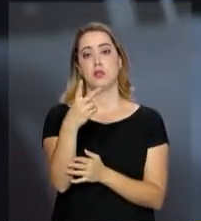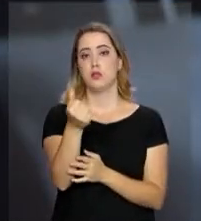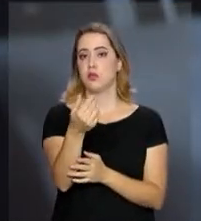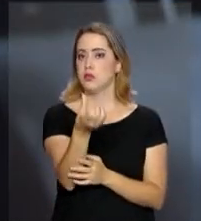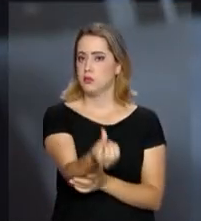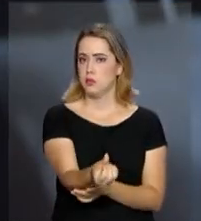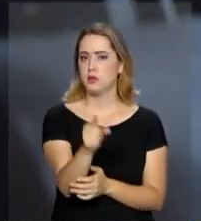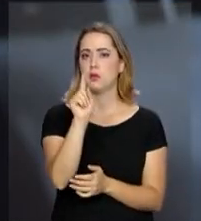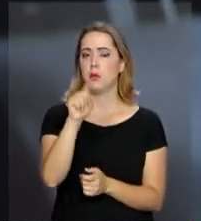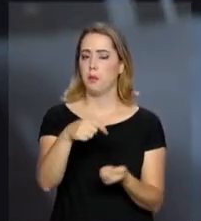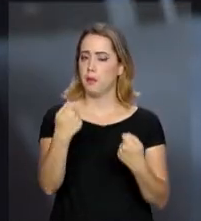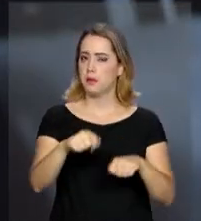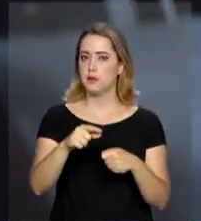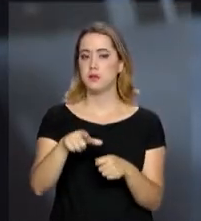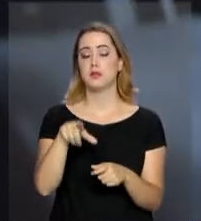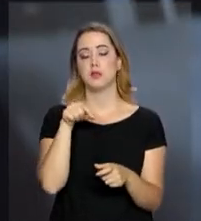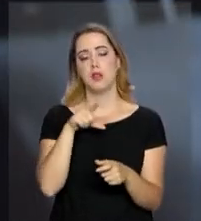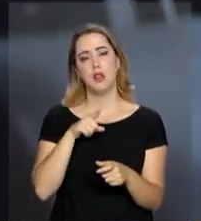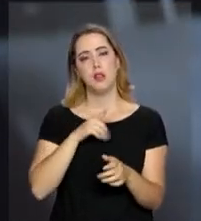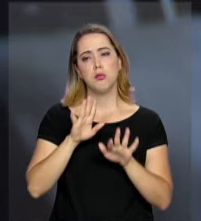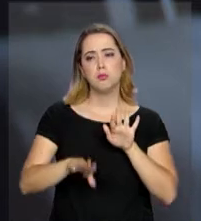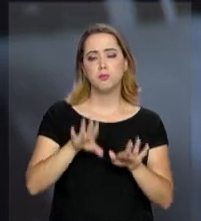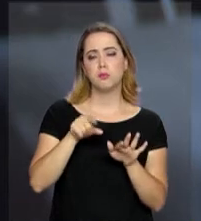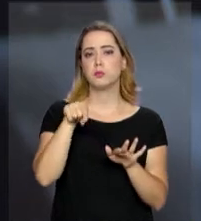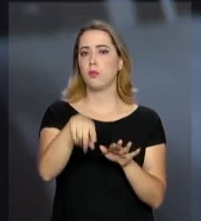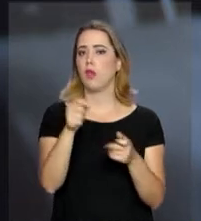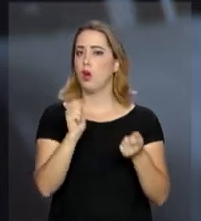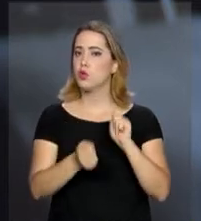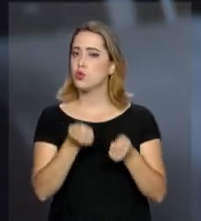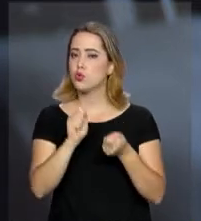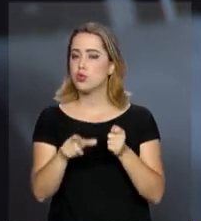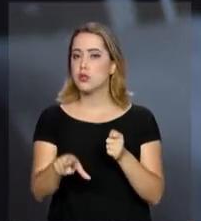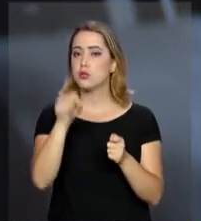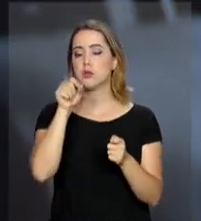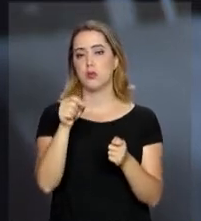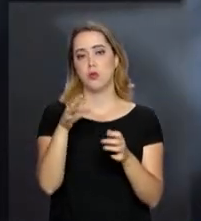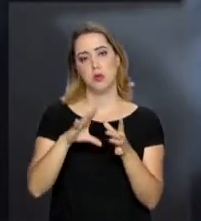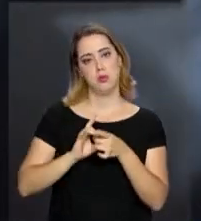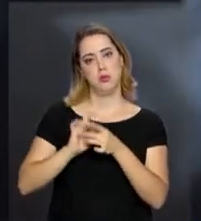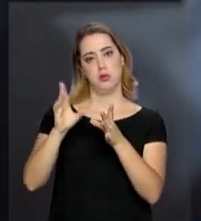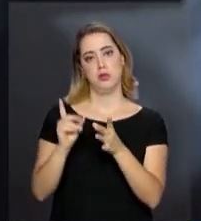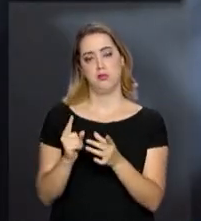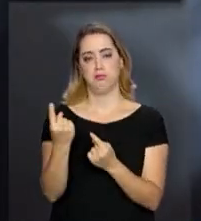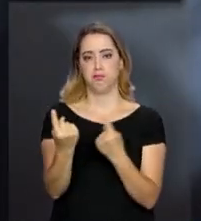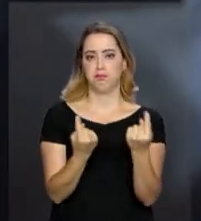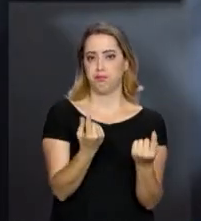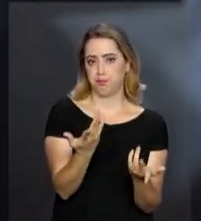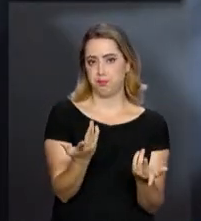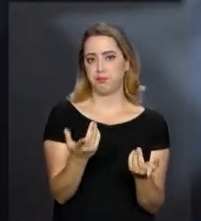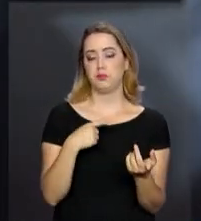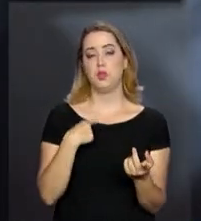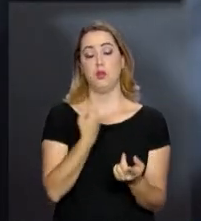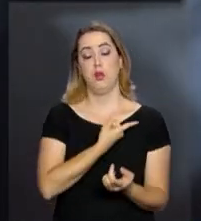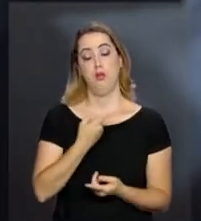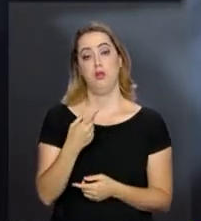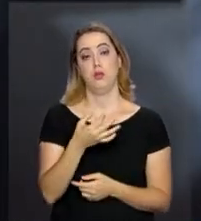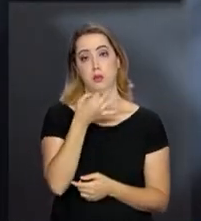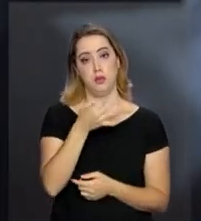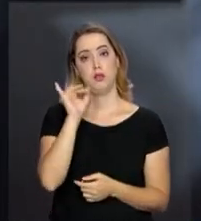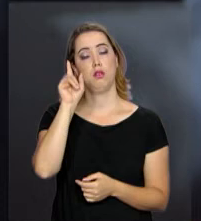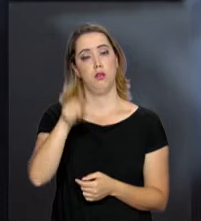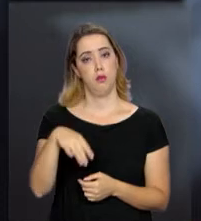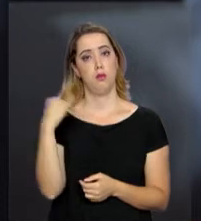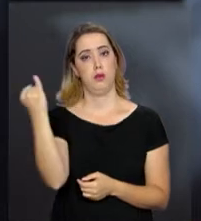que existem algumas decisões judiciais que liberam seus autores dessa obrigatoriedade. Consideramos importante o uso do simulador